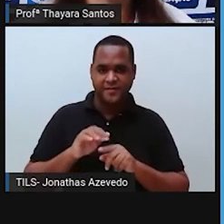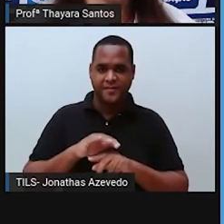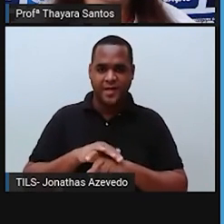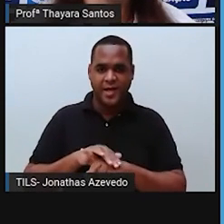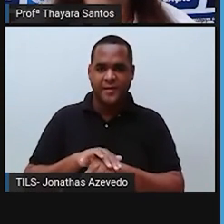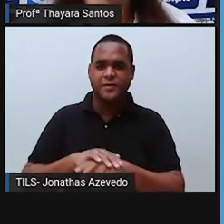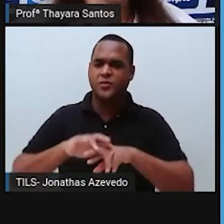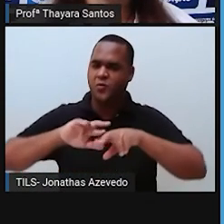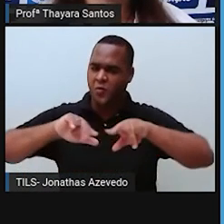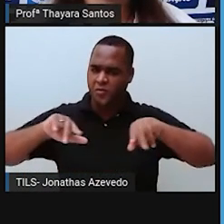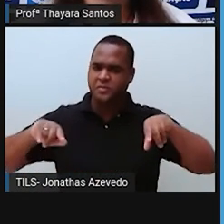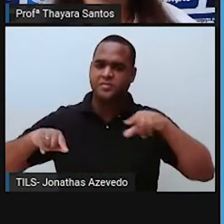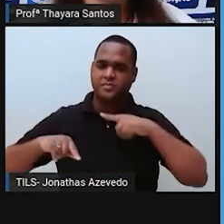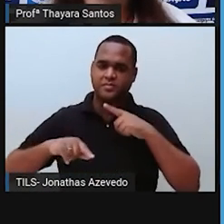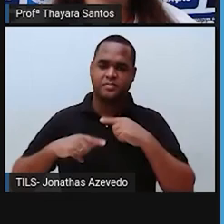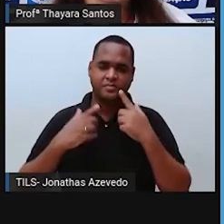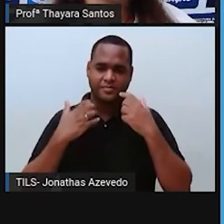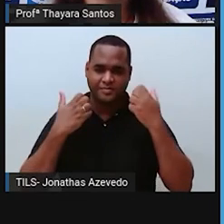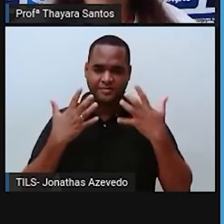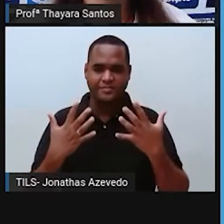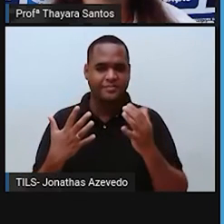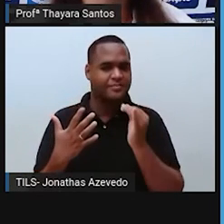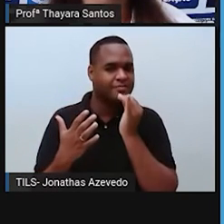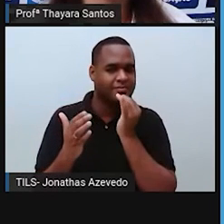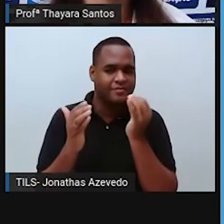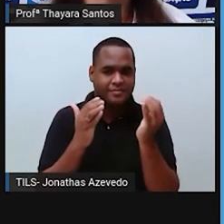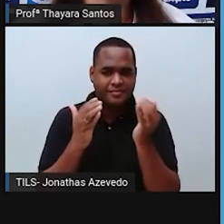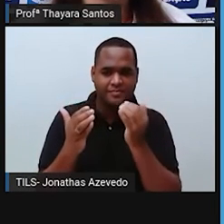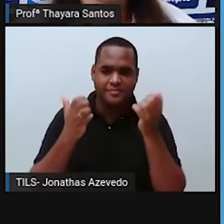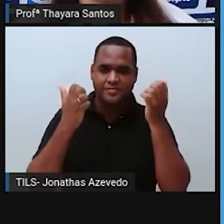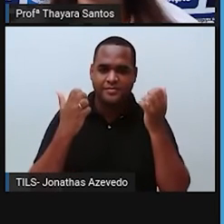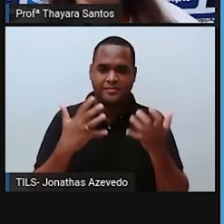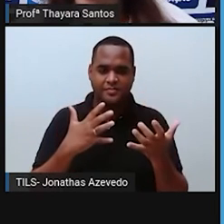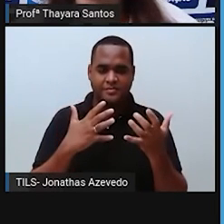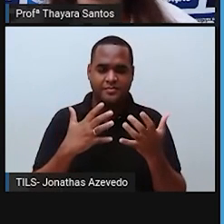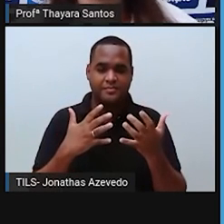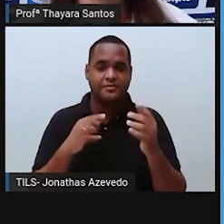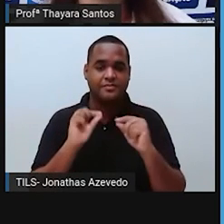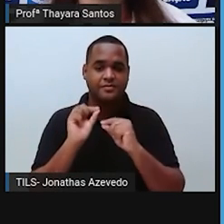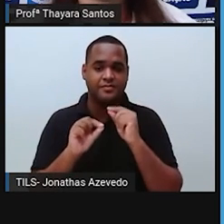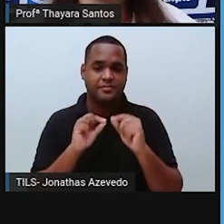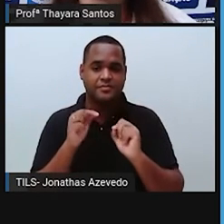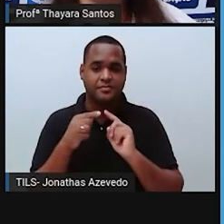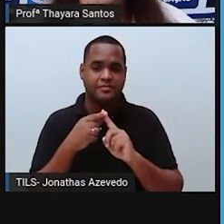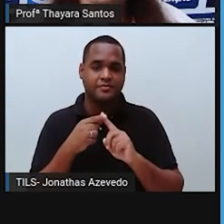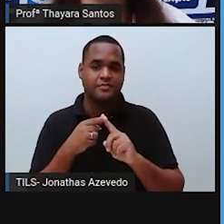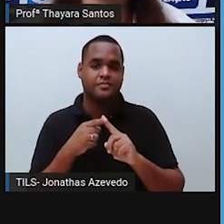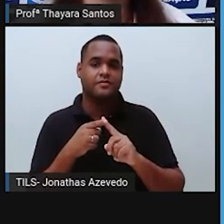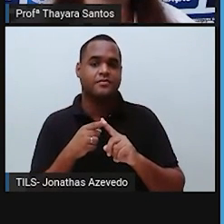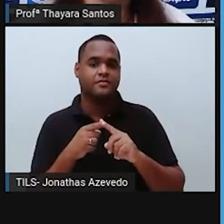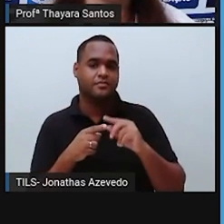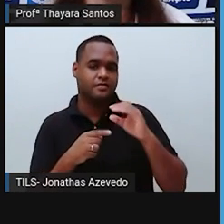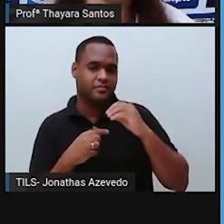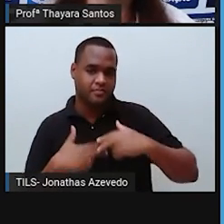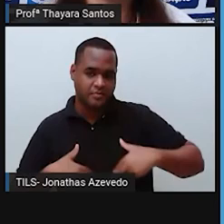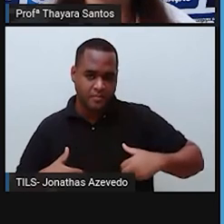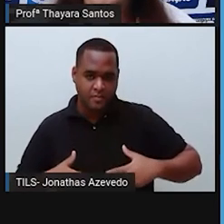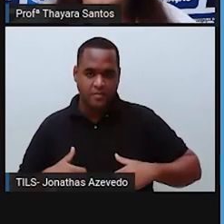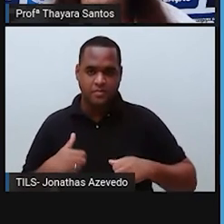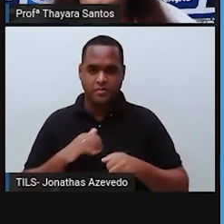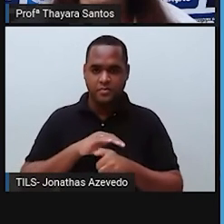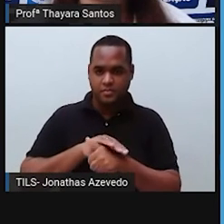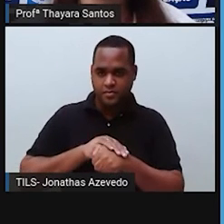répteis, entre outros. E eu trouxe aqui alguns para vocês verem que são característicos desse bioma. Então, gente tem a onça parda, o tatu-bolo, o